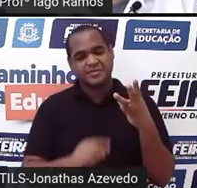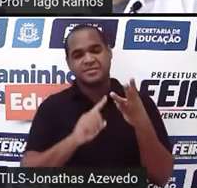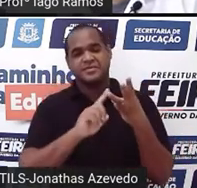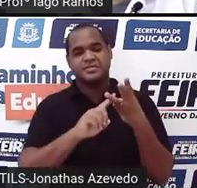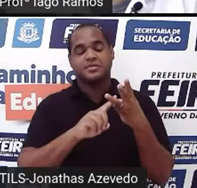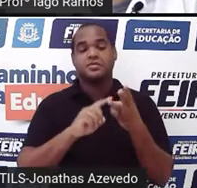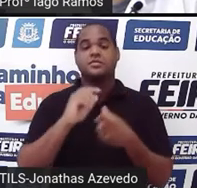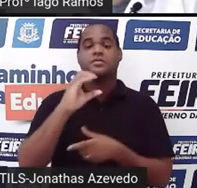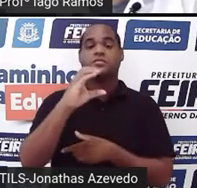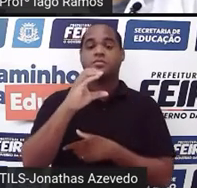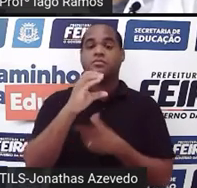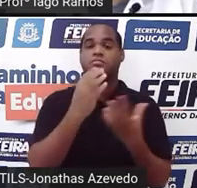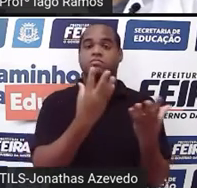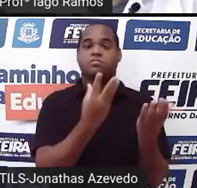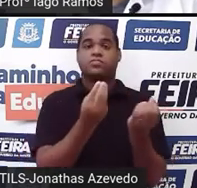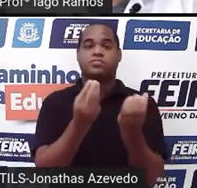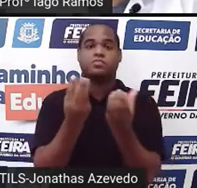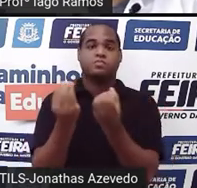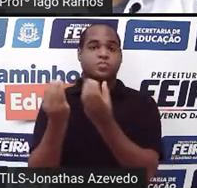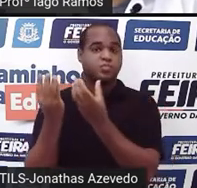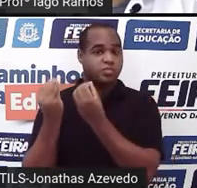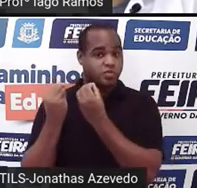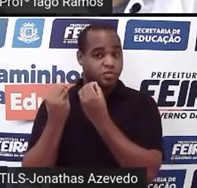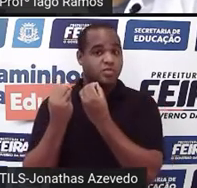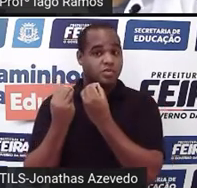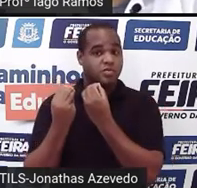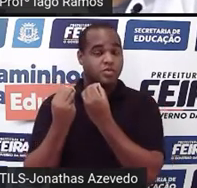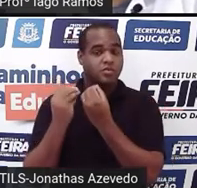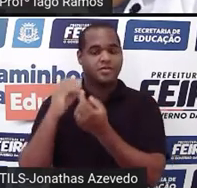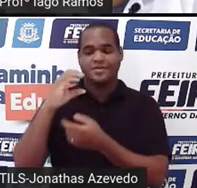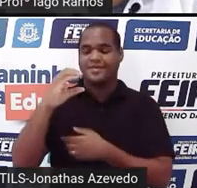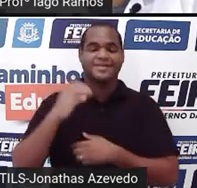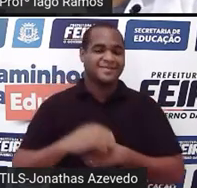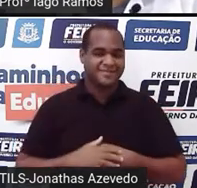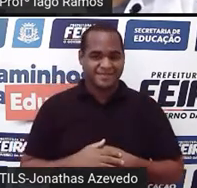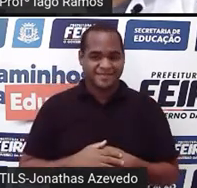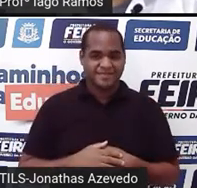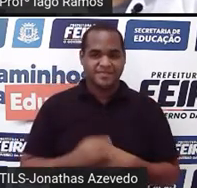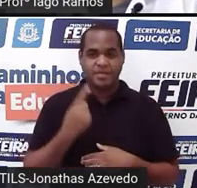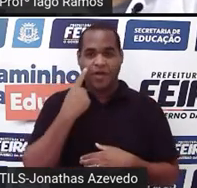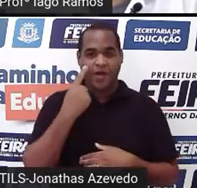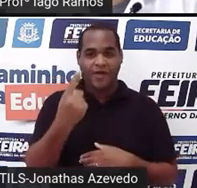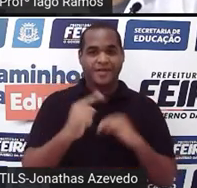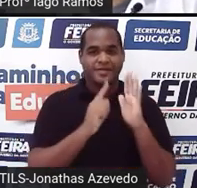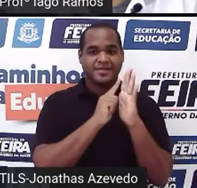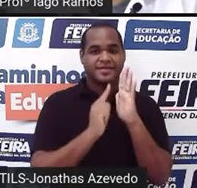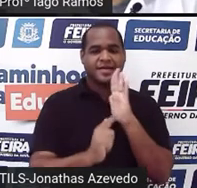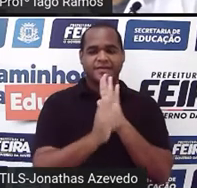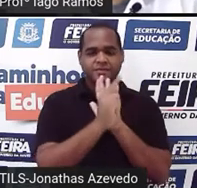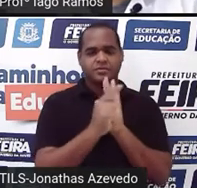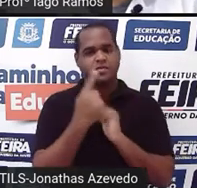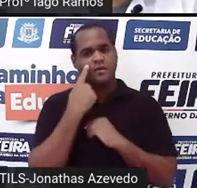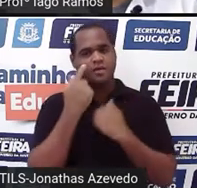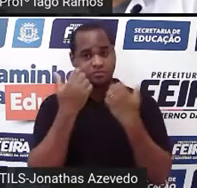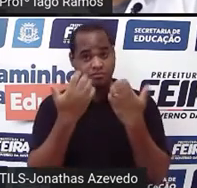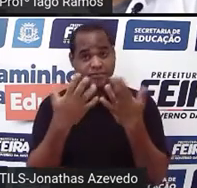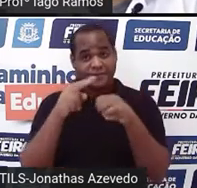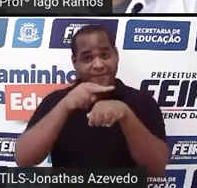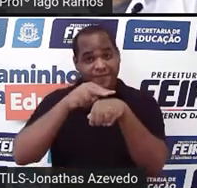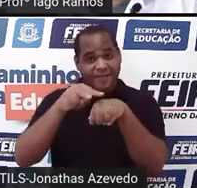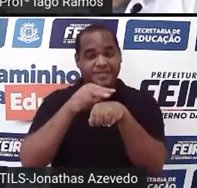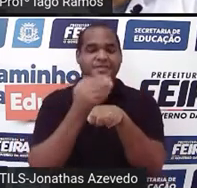corresponde à maioria, está no item C. Olha para o gráfico, veja o setor verde